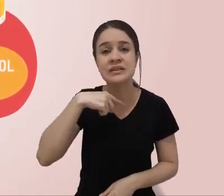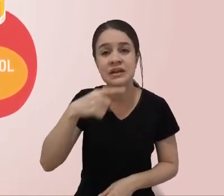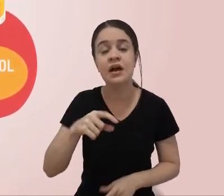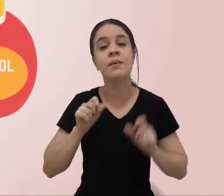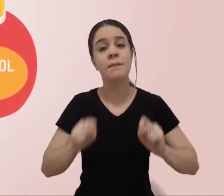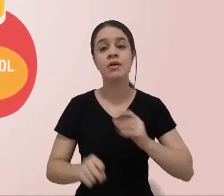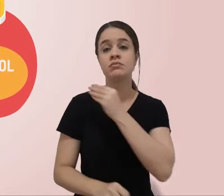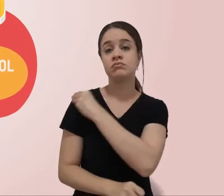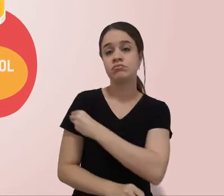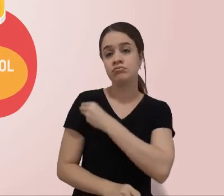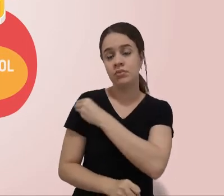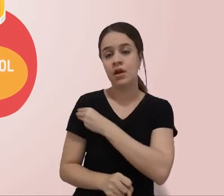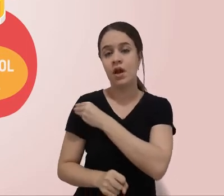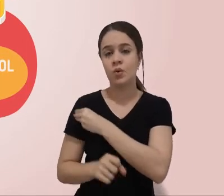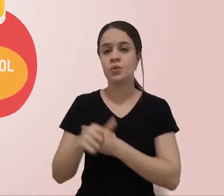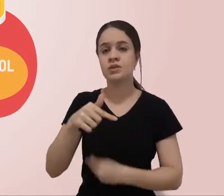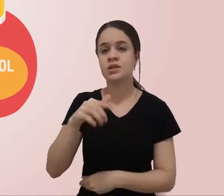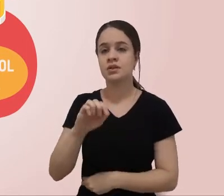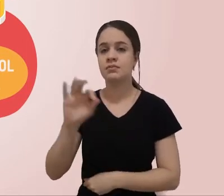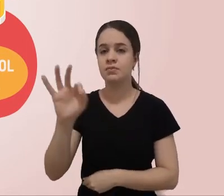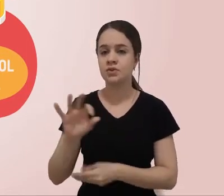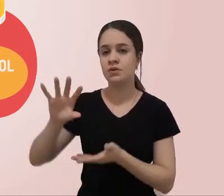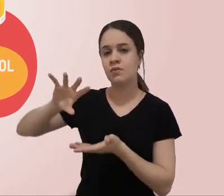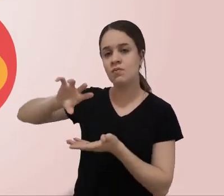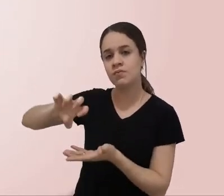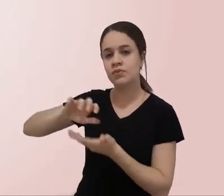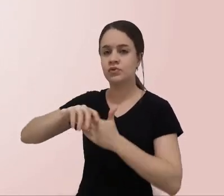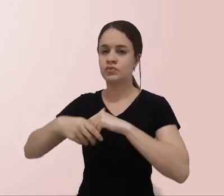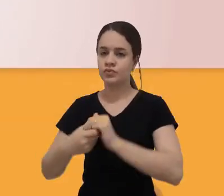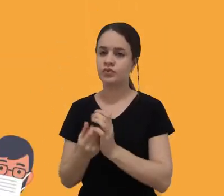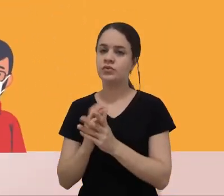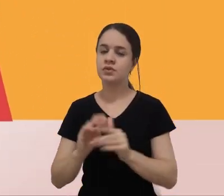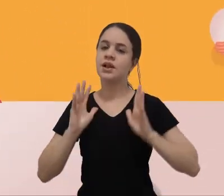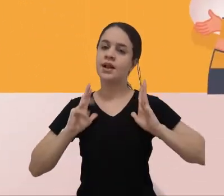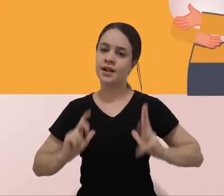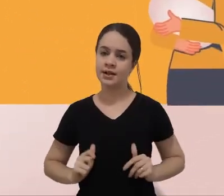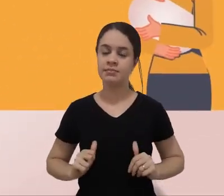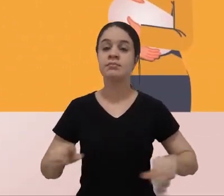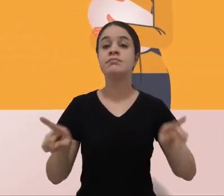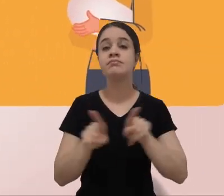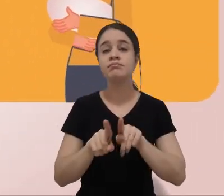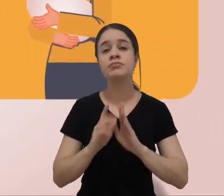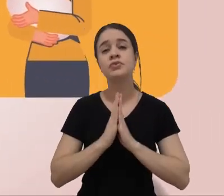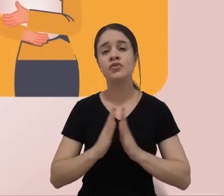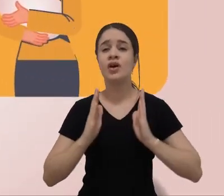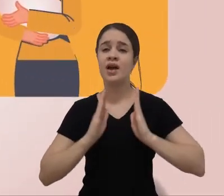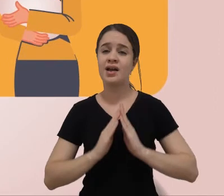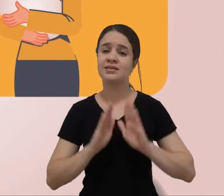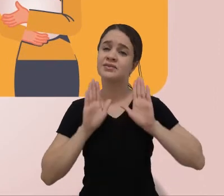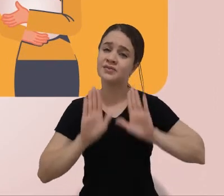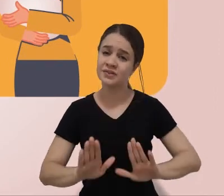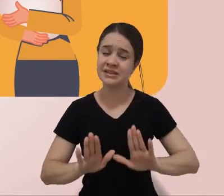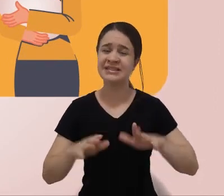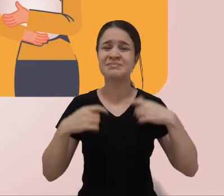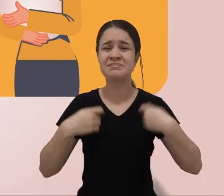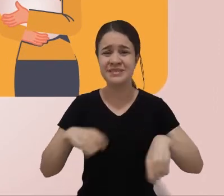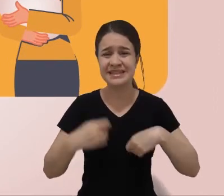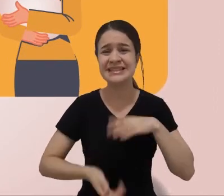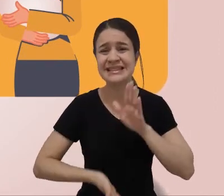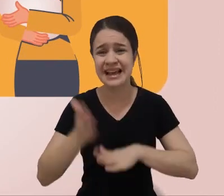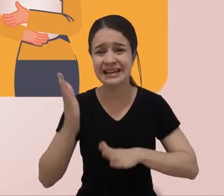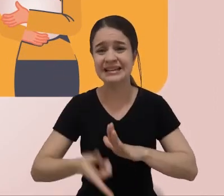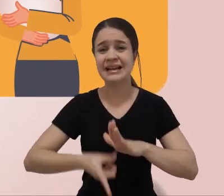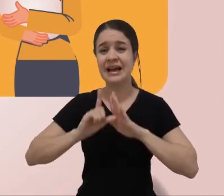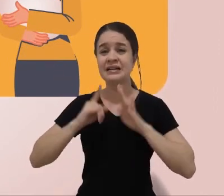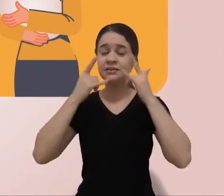70%. Evite sair de casa. Caso tenha que sair, use máscara o tempo todo.